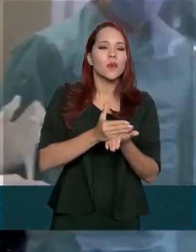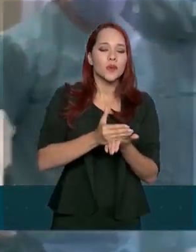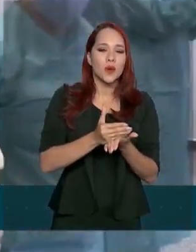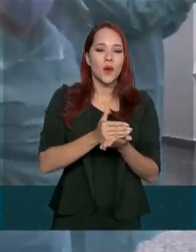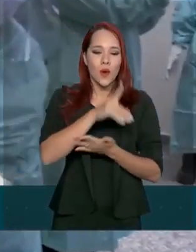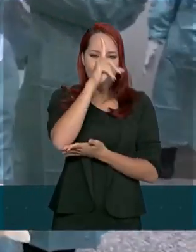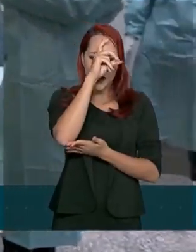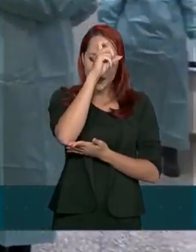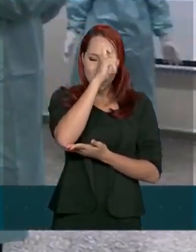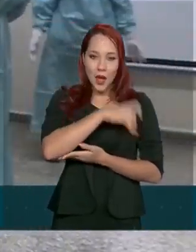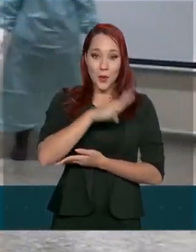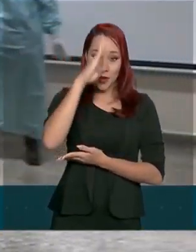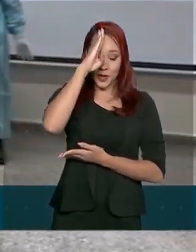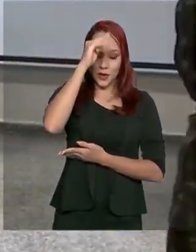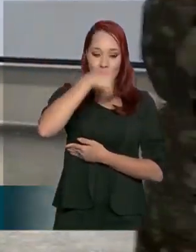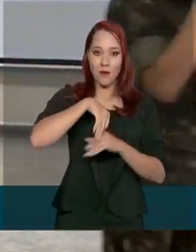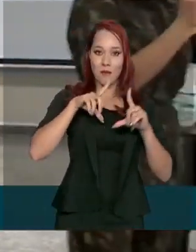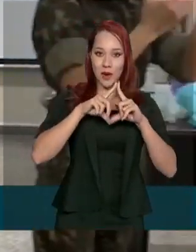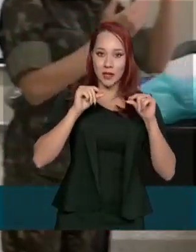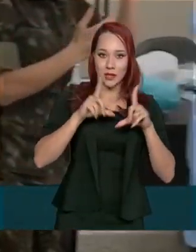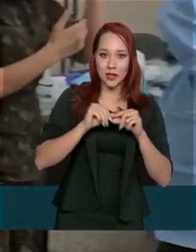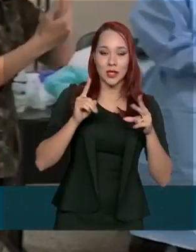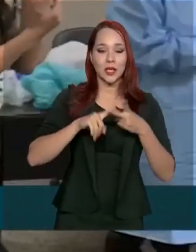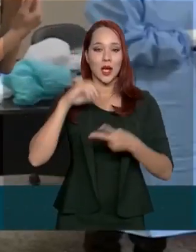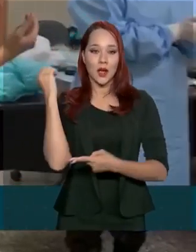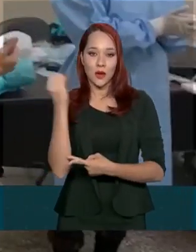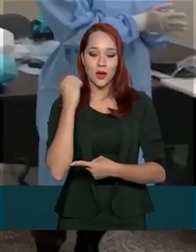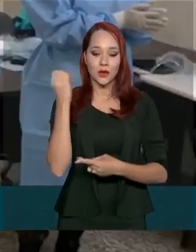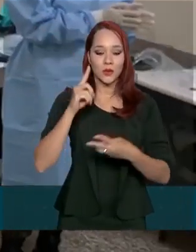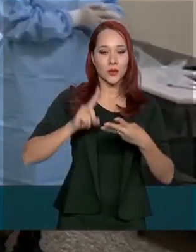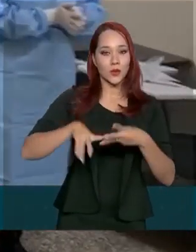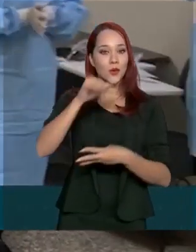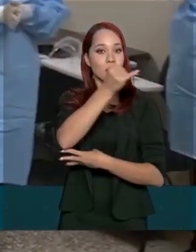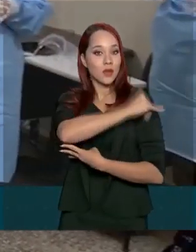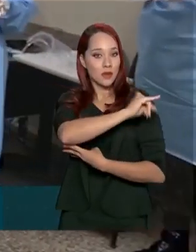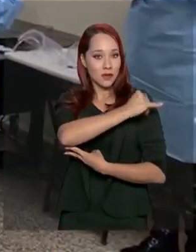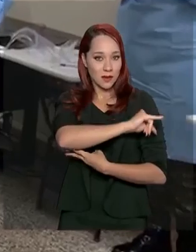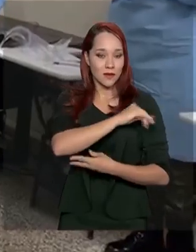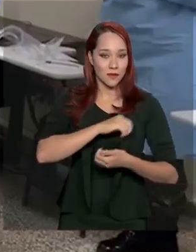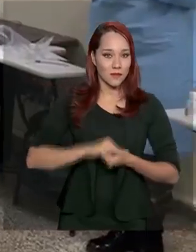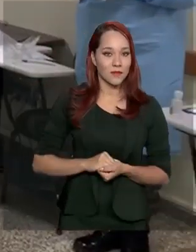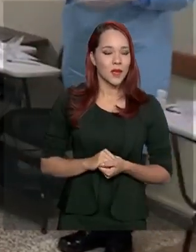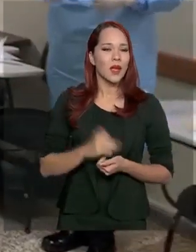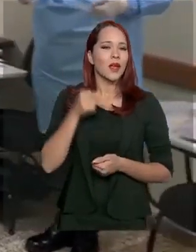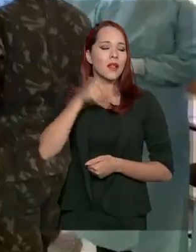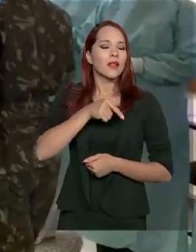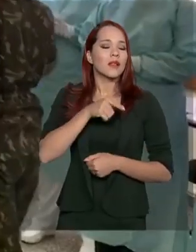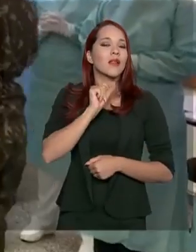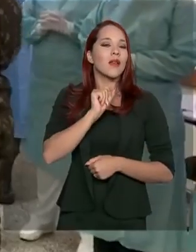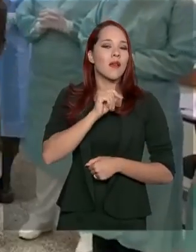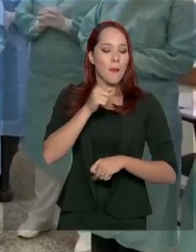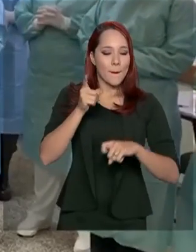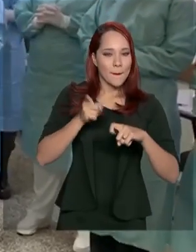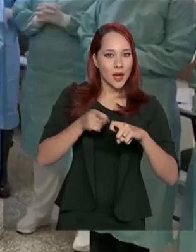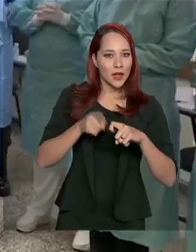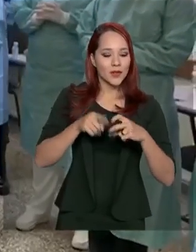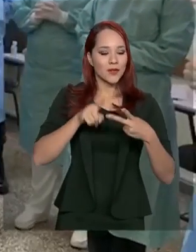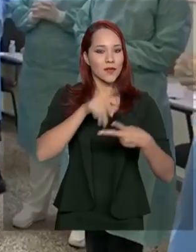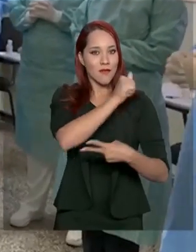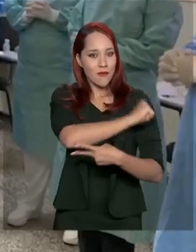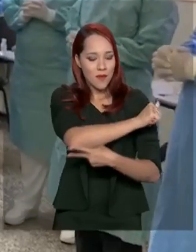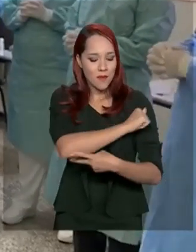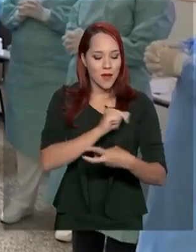em hospitais militares de Brasília, Rio Grande do Sul e Rio de Janeiro. Participam médicos, enfermeiros,